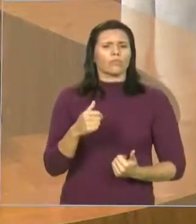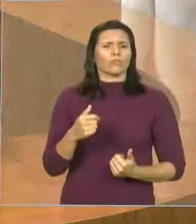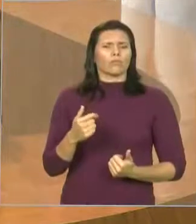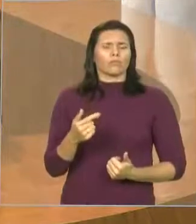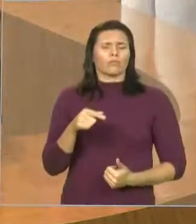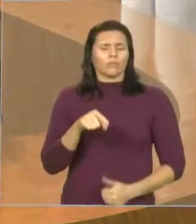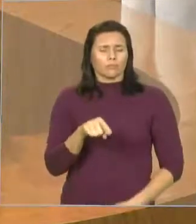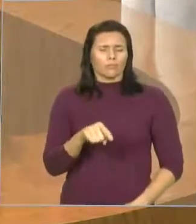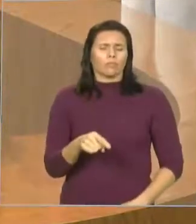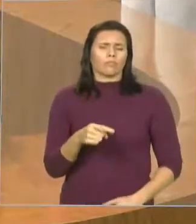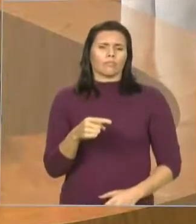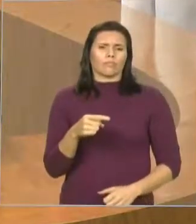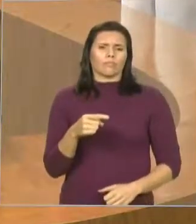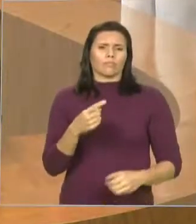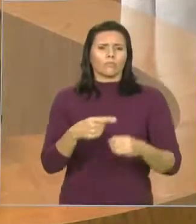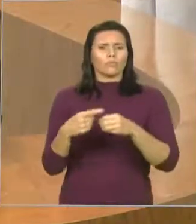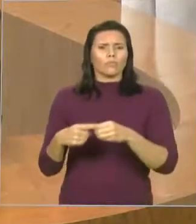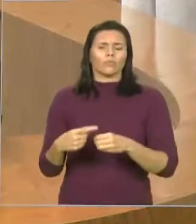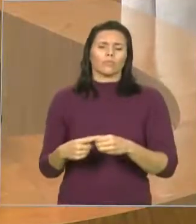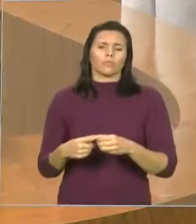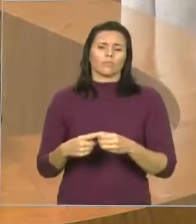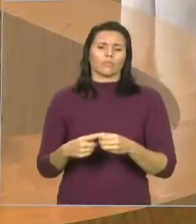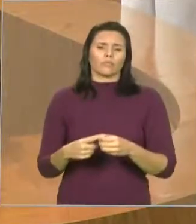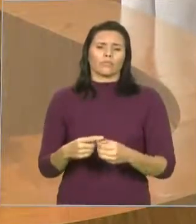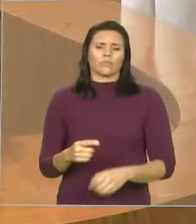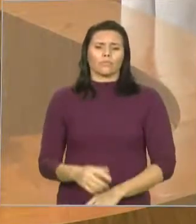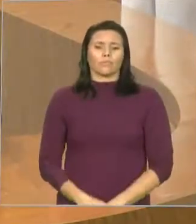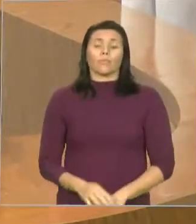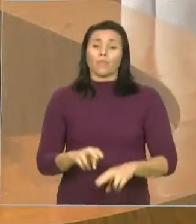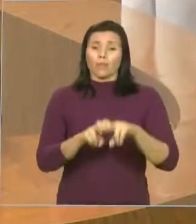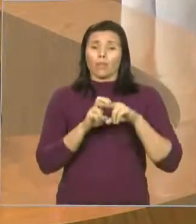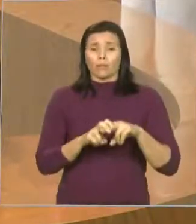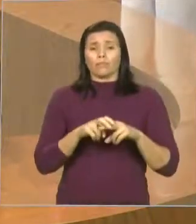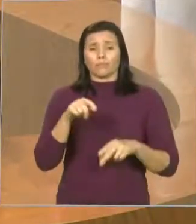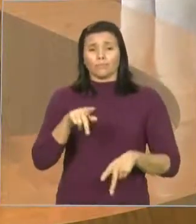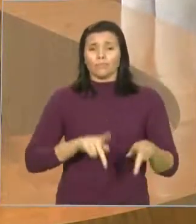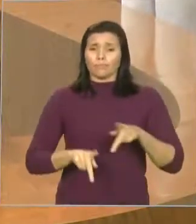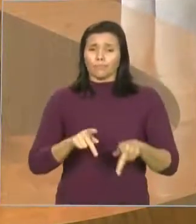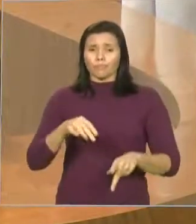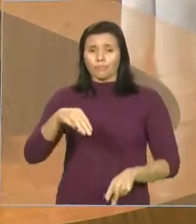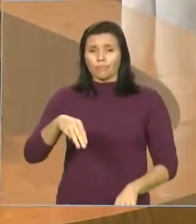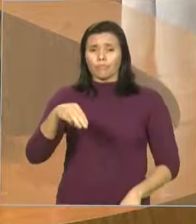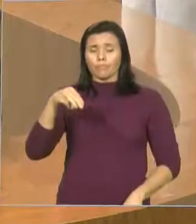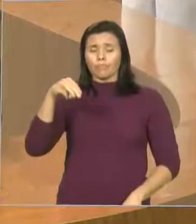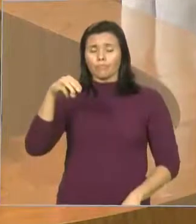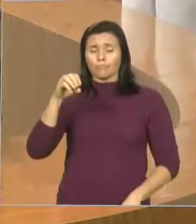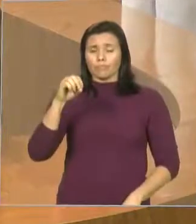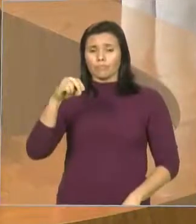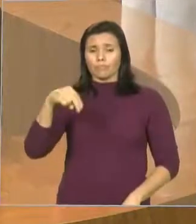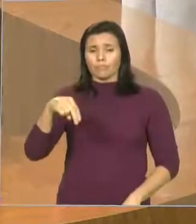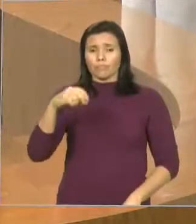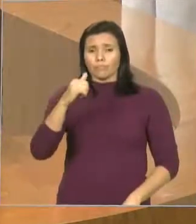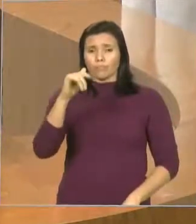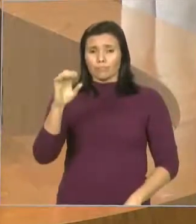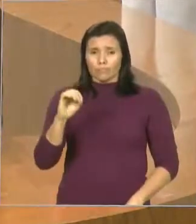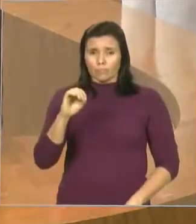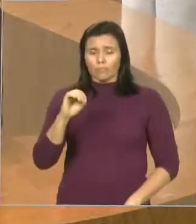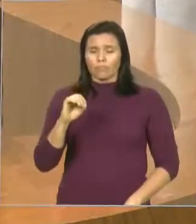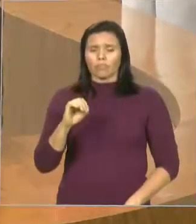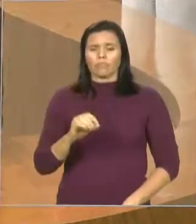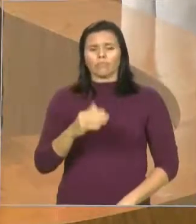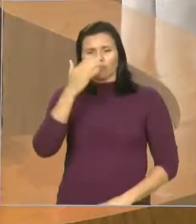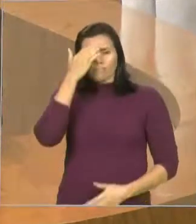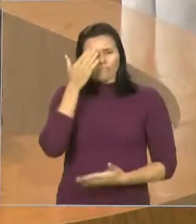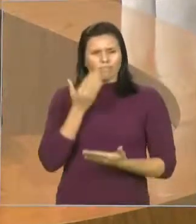Então, a população de Monção pode confiar e acreditar que ainda esse ano,